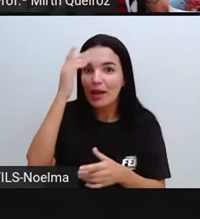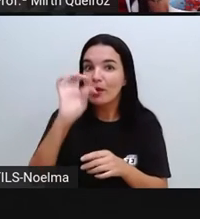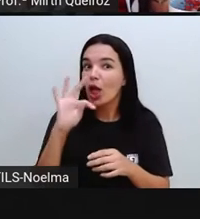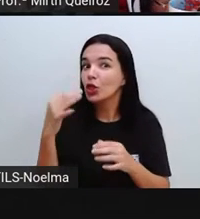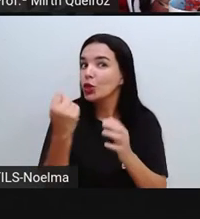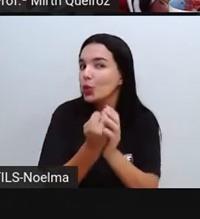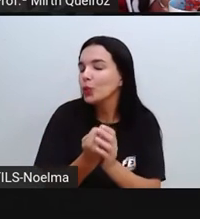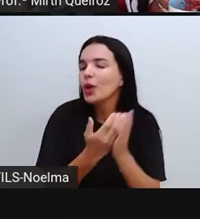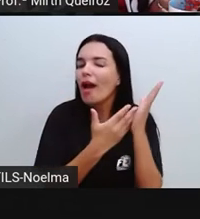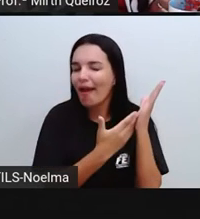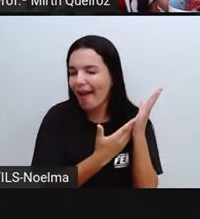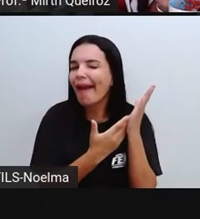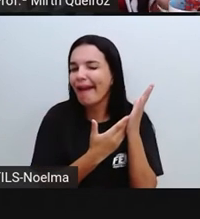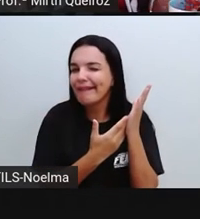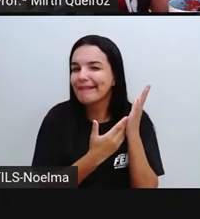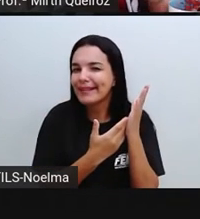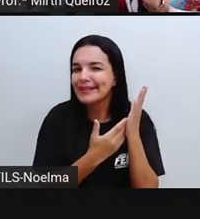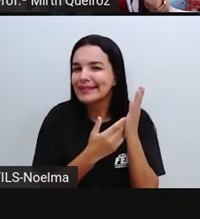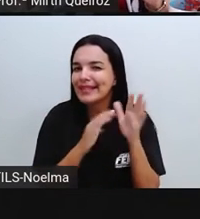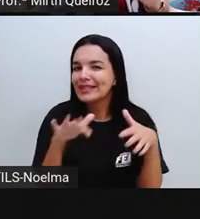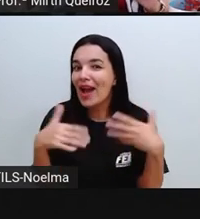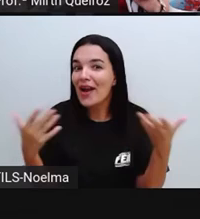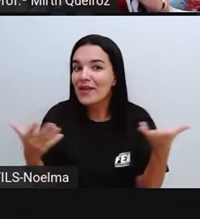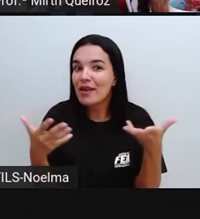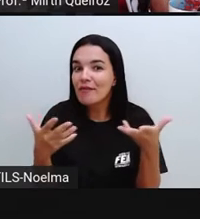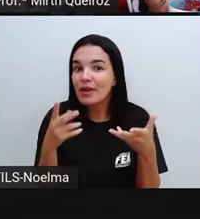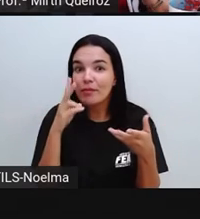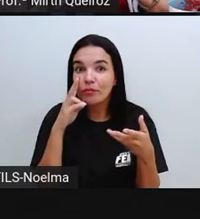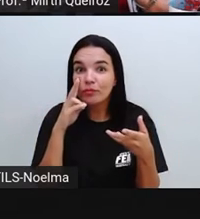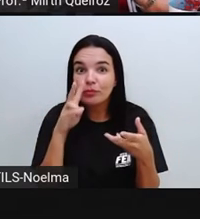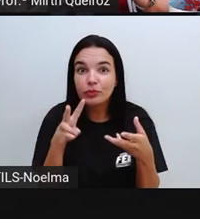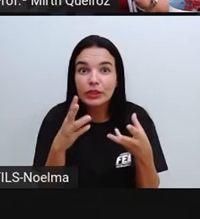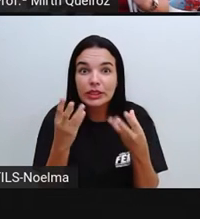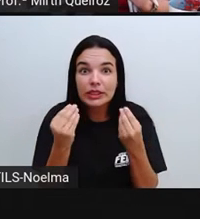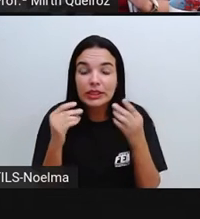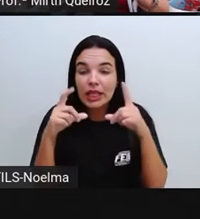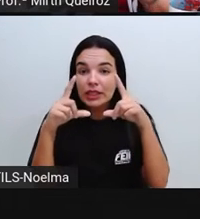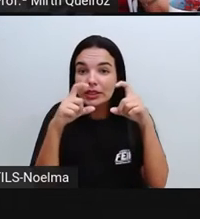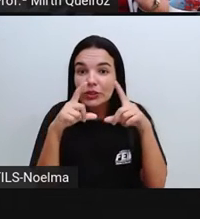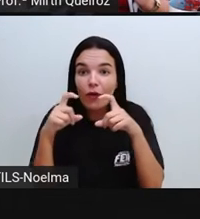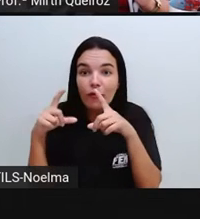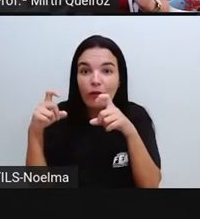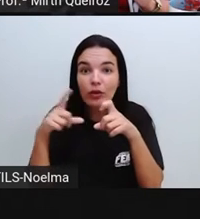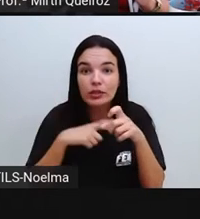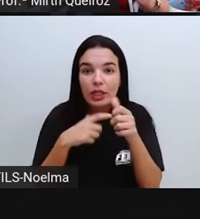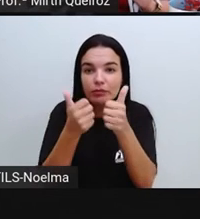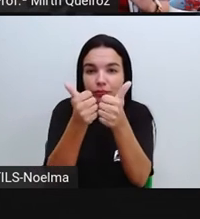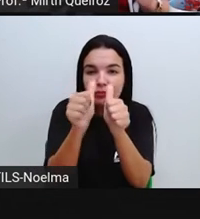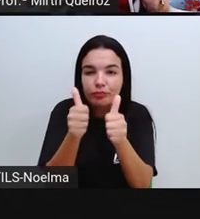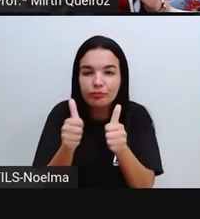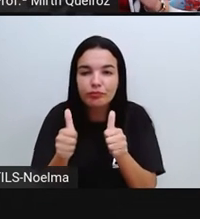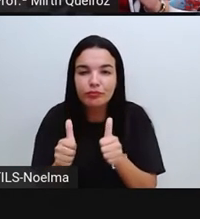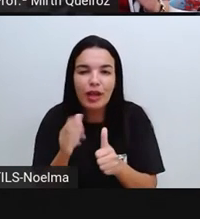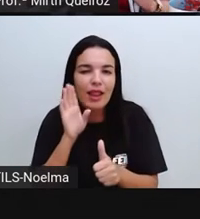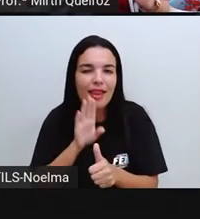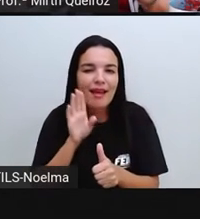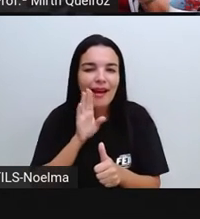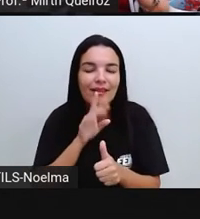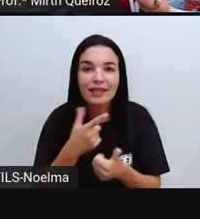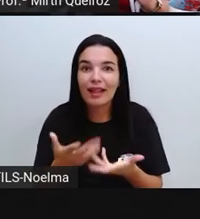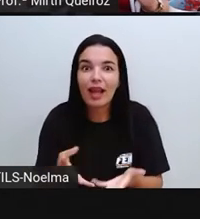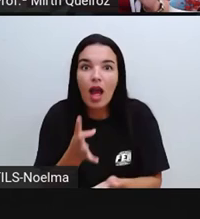Tudo sobre argila Que tal ver muitas fotos De modelos de esculturas Artesanais legais